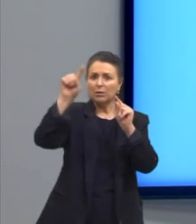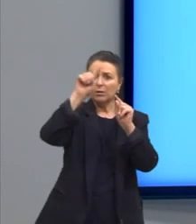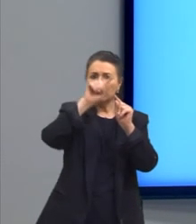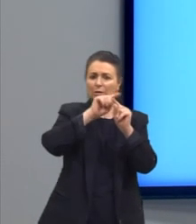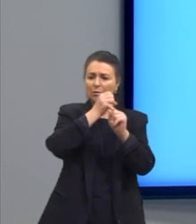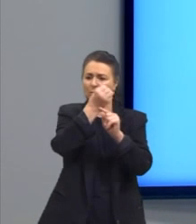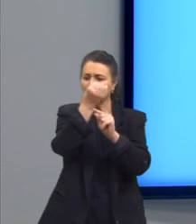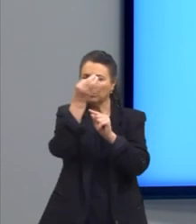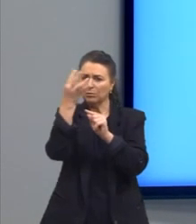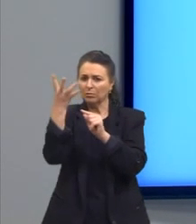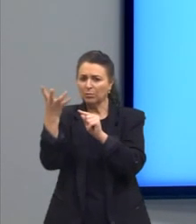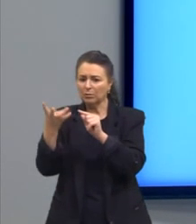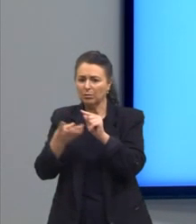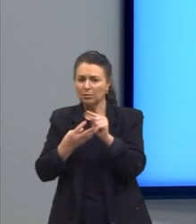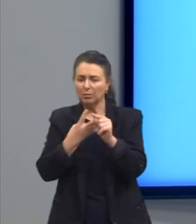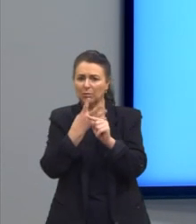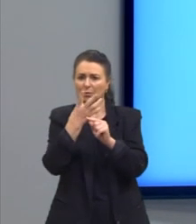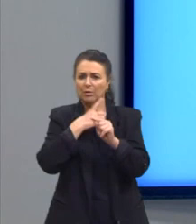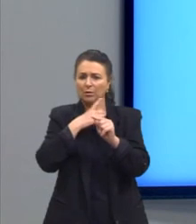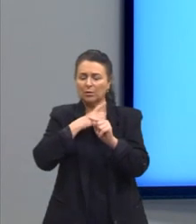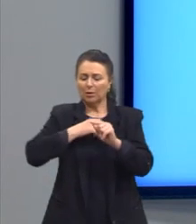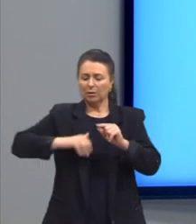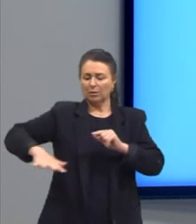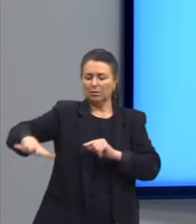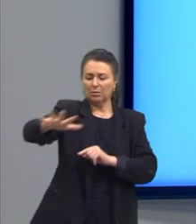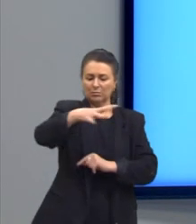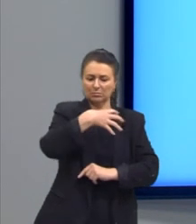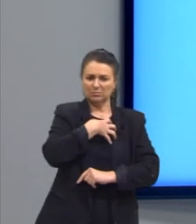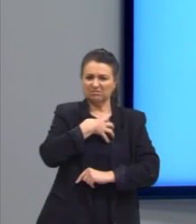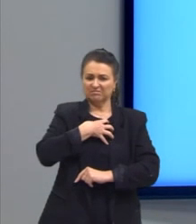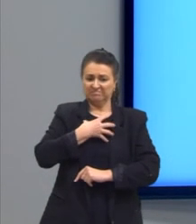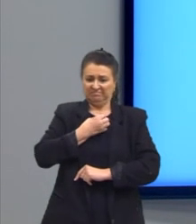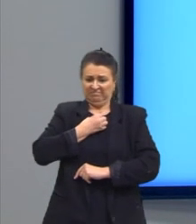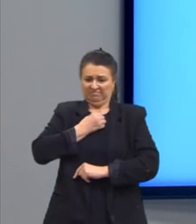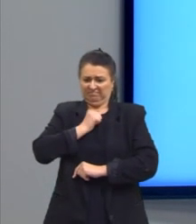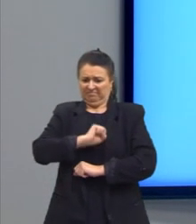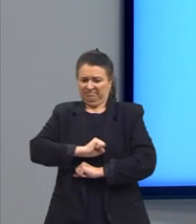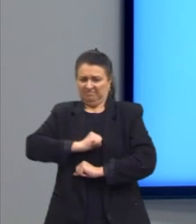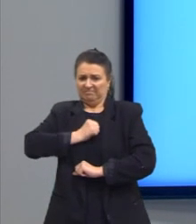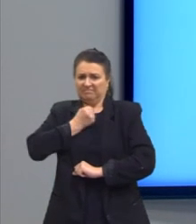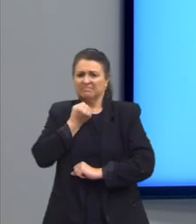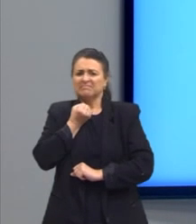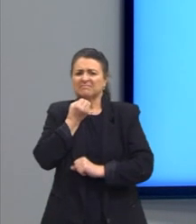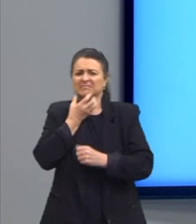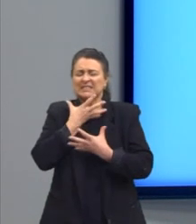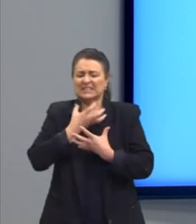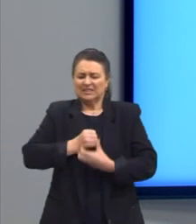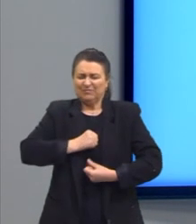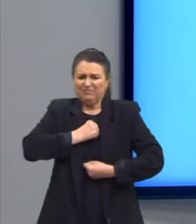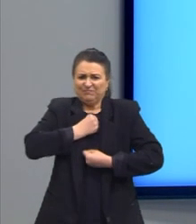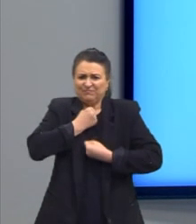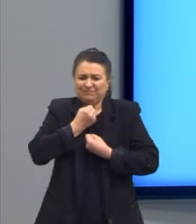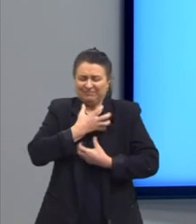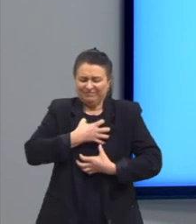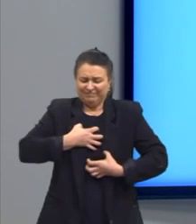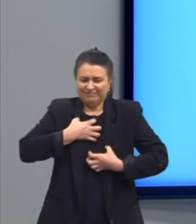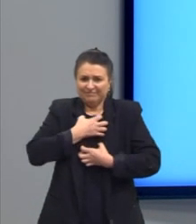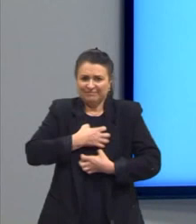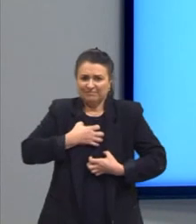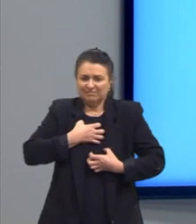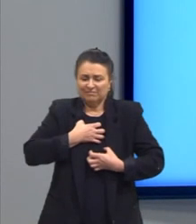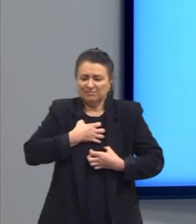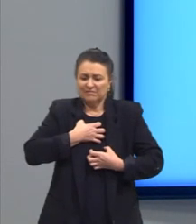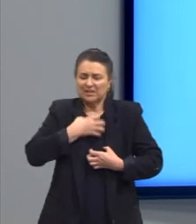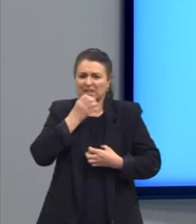Profundissimamente hipocondríaco, este ambiente me causa repugnância, sobe minha boca uma ânsia análoga à ânsia, que se